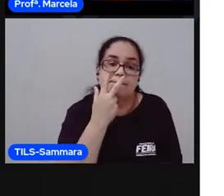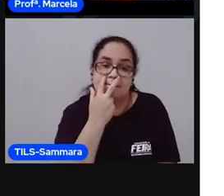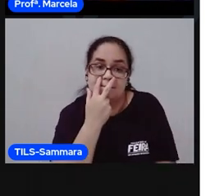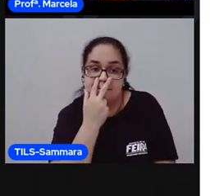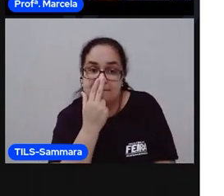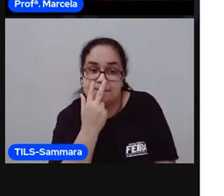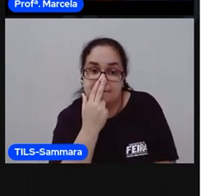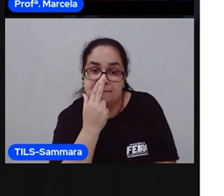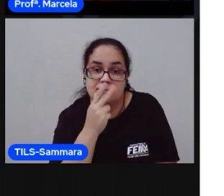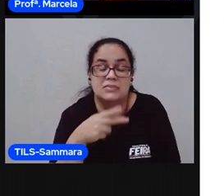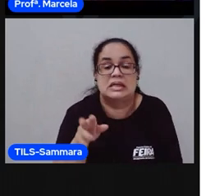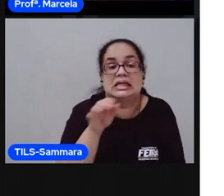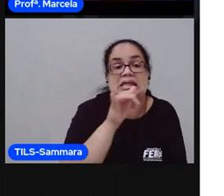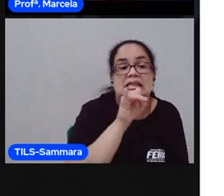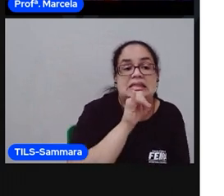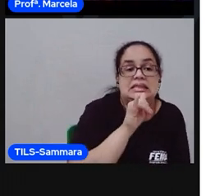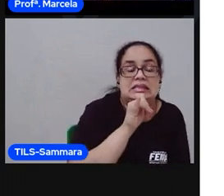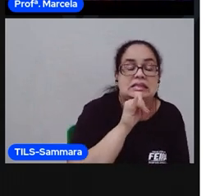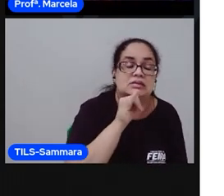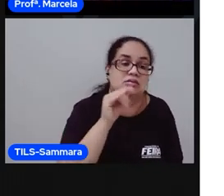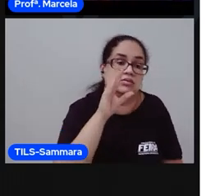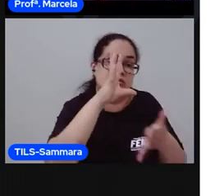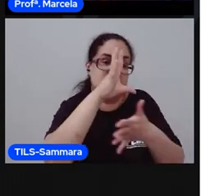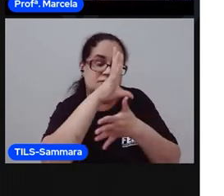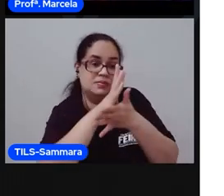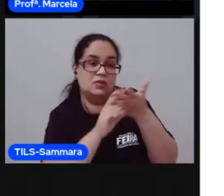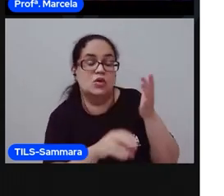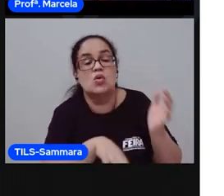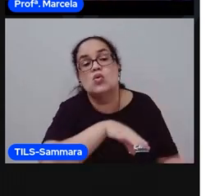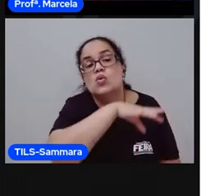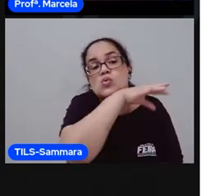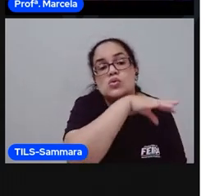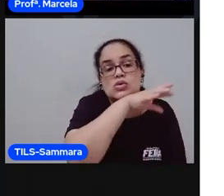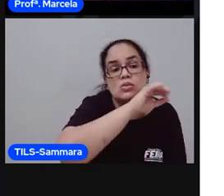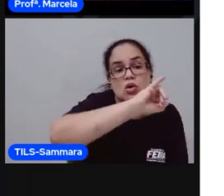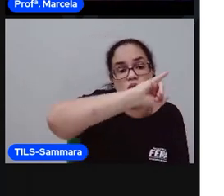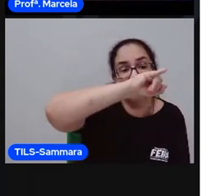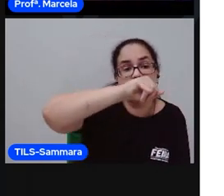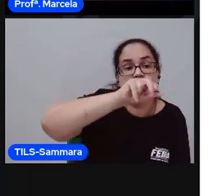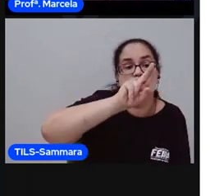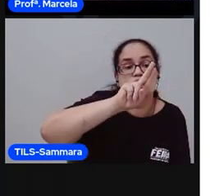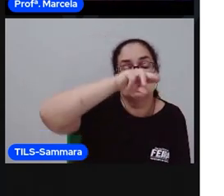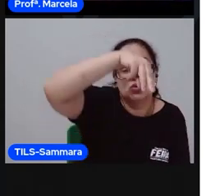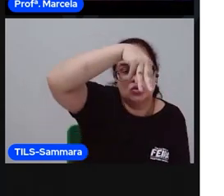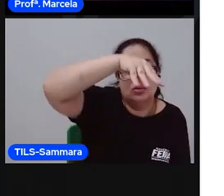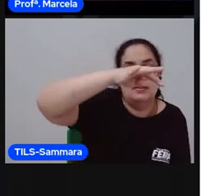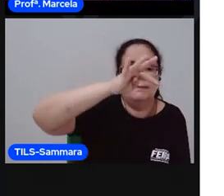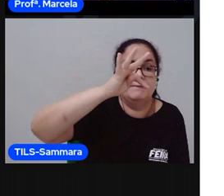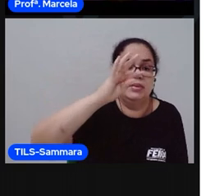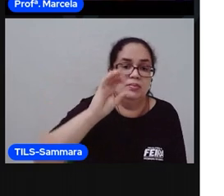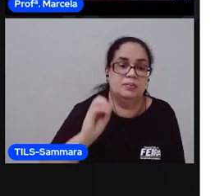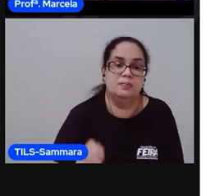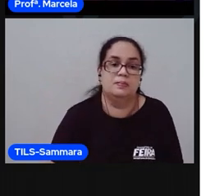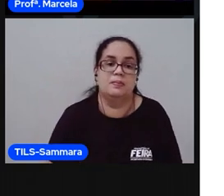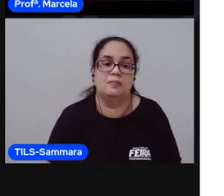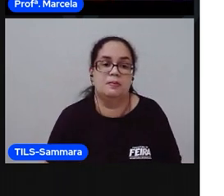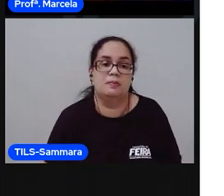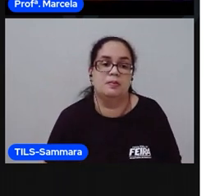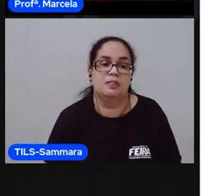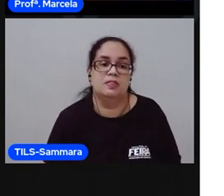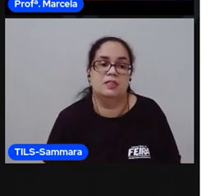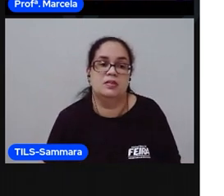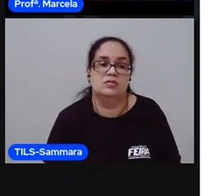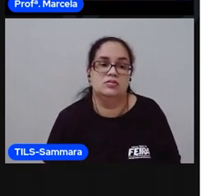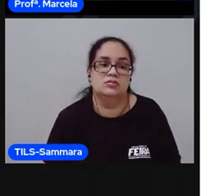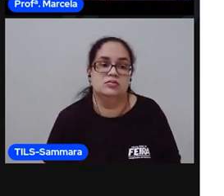aí, por exemplo, para representar o animal jumento e faz